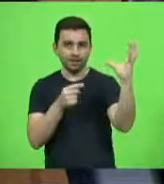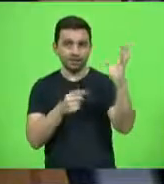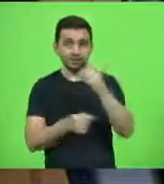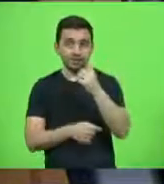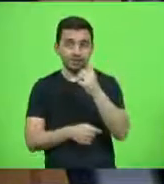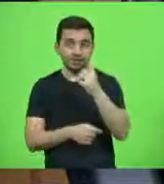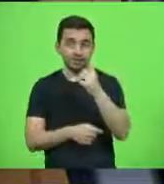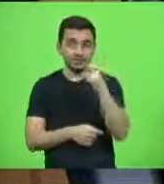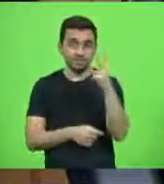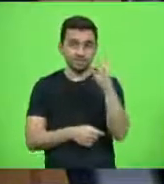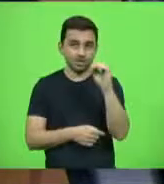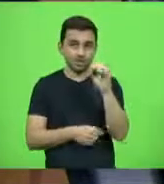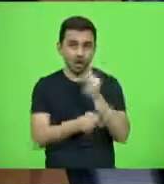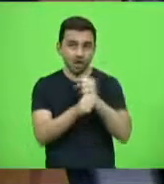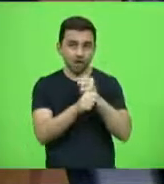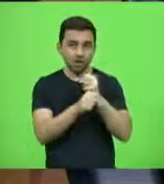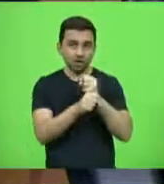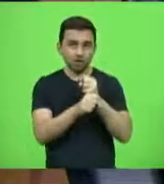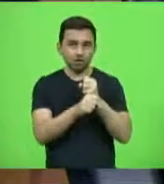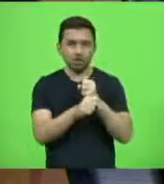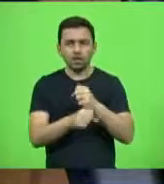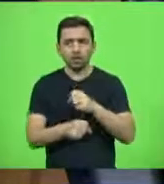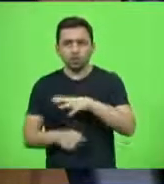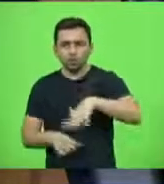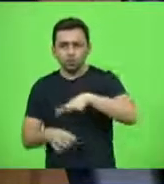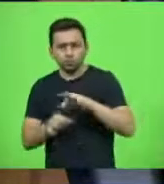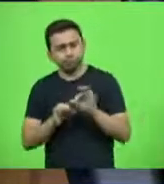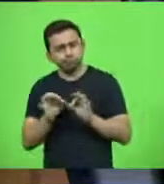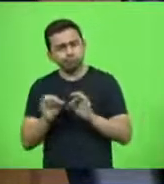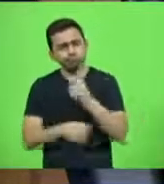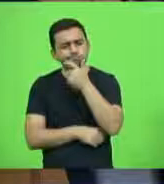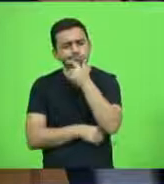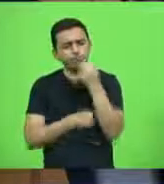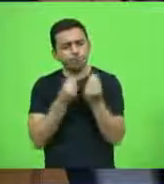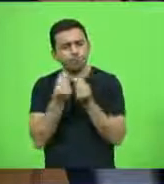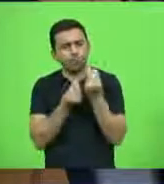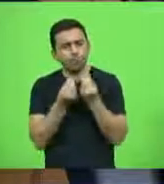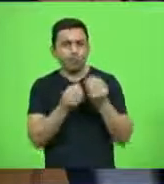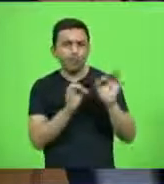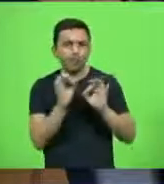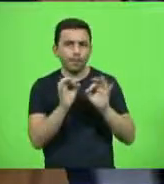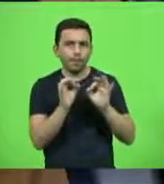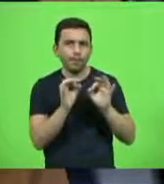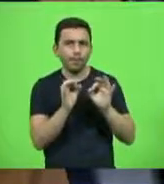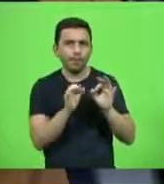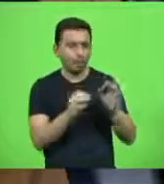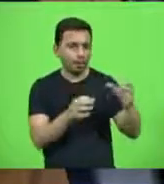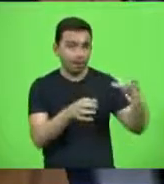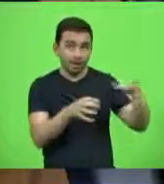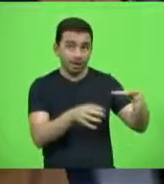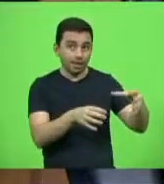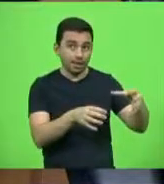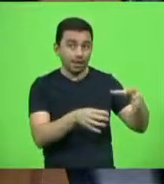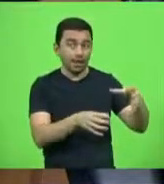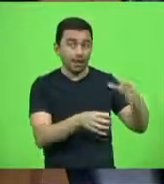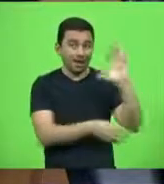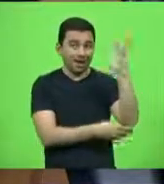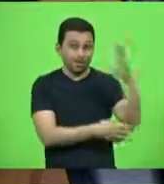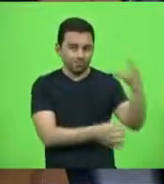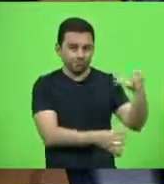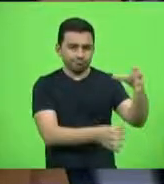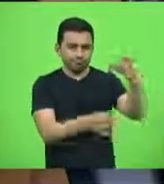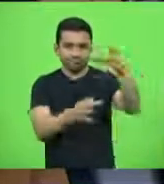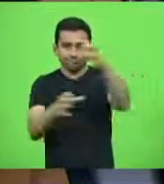eles ficaram dias e dias organizando, colocando ela numa estrutura para relocar aquela árvore para outro local,